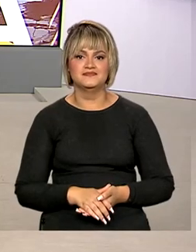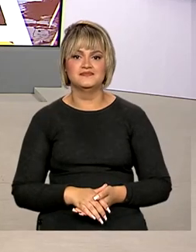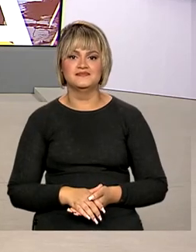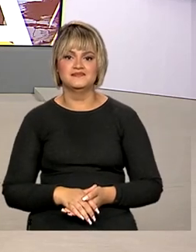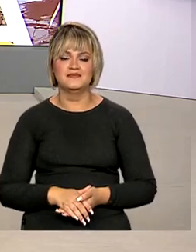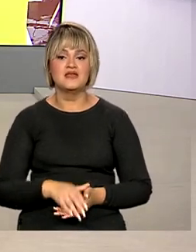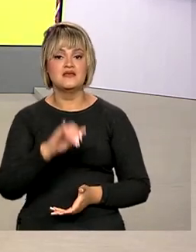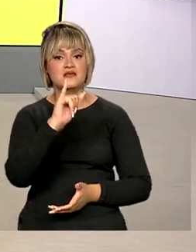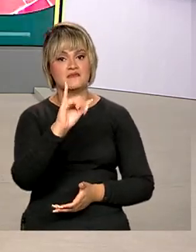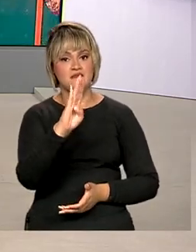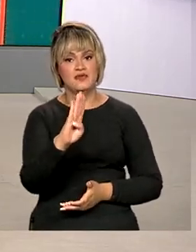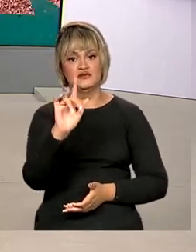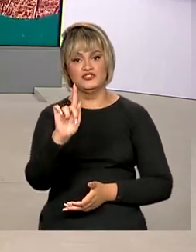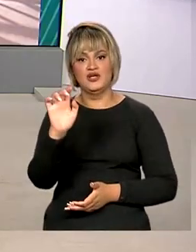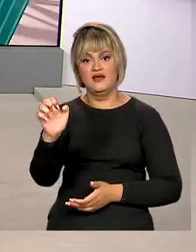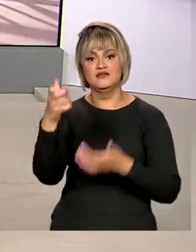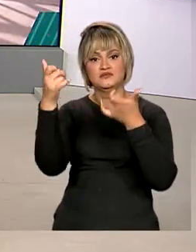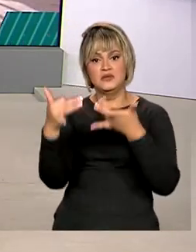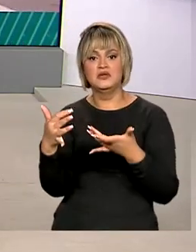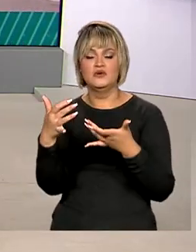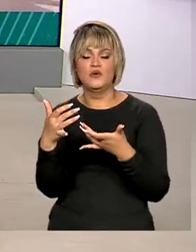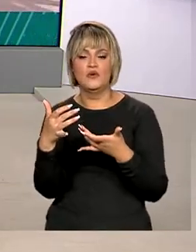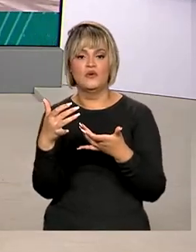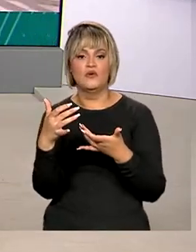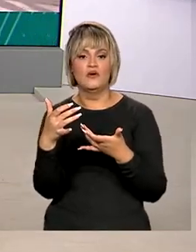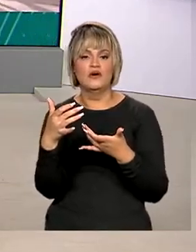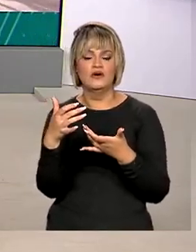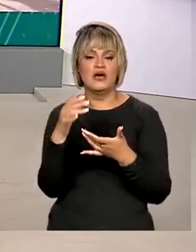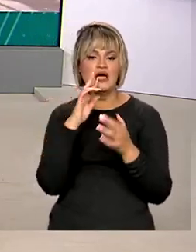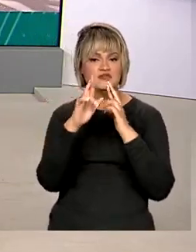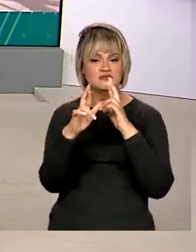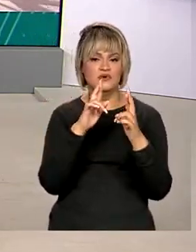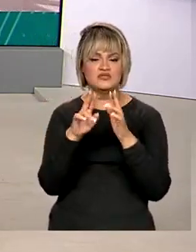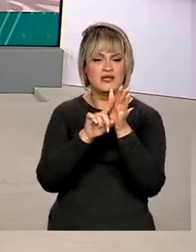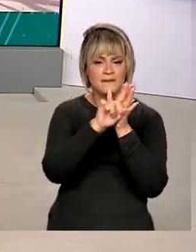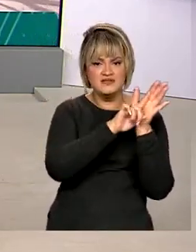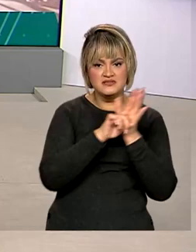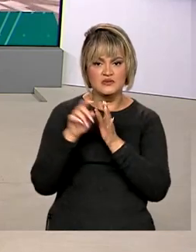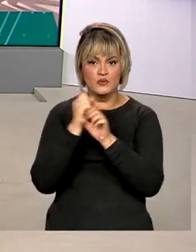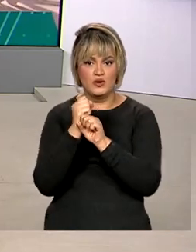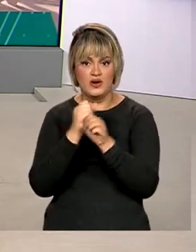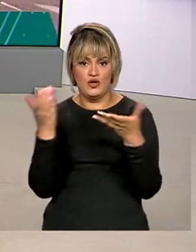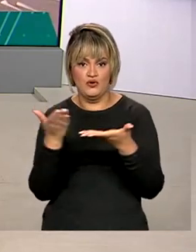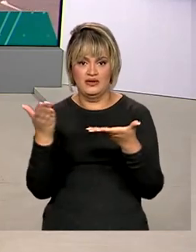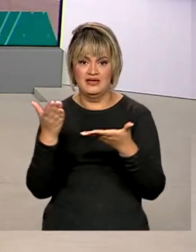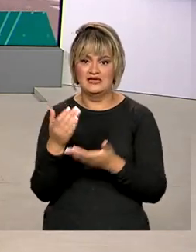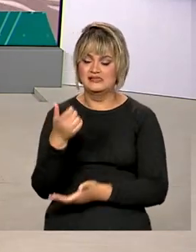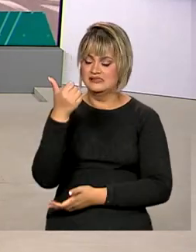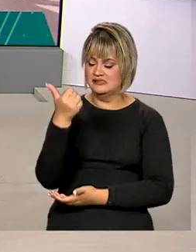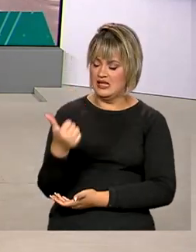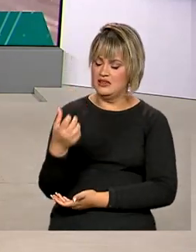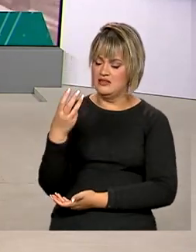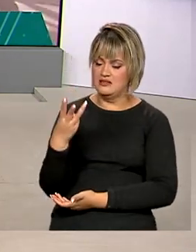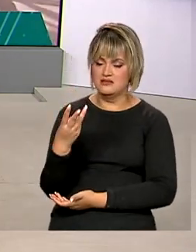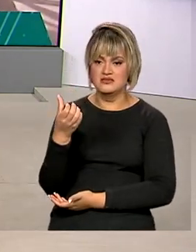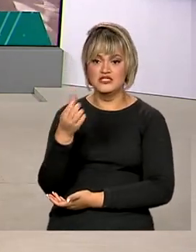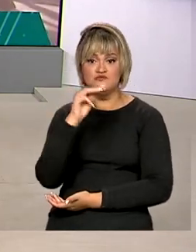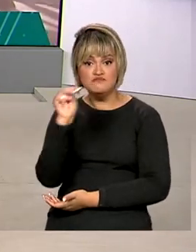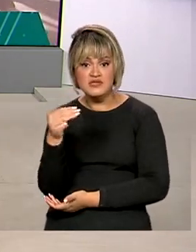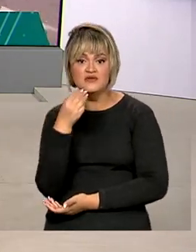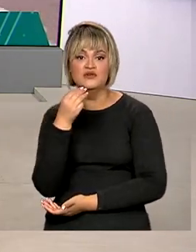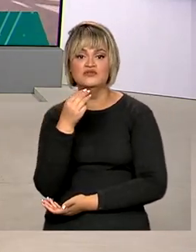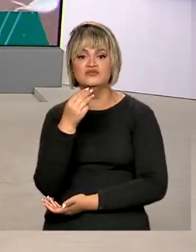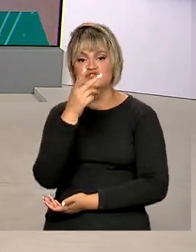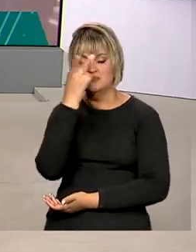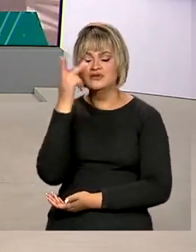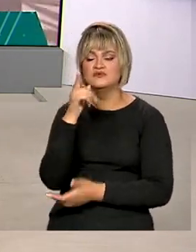O IBGE divulgou o terceiro balanço do censo deste ano. Até agora, mais de 136 milhões de pessoas